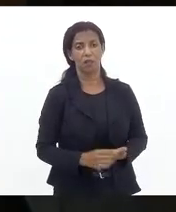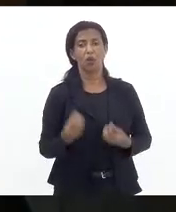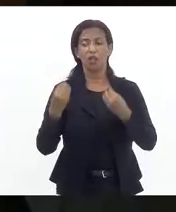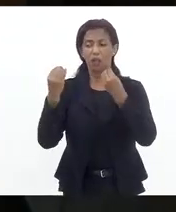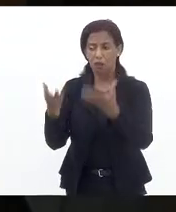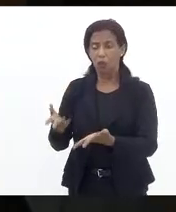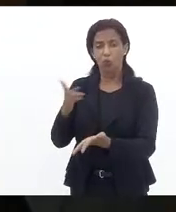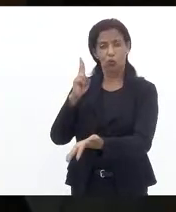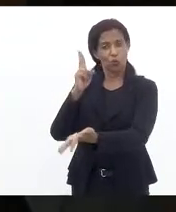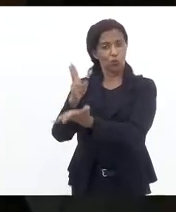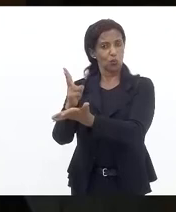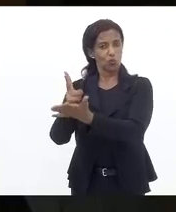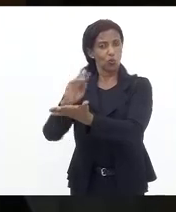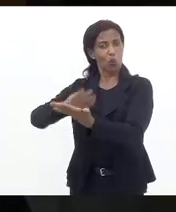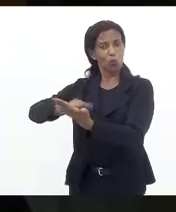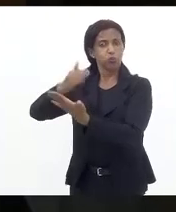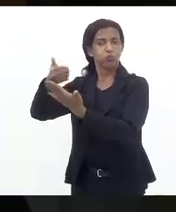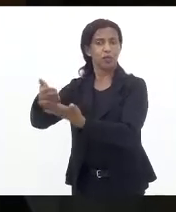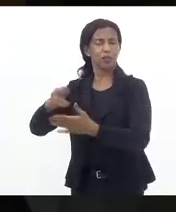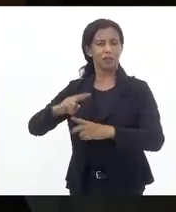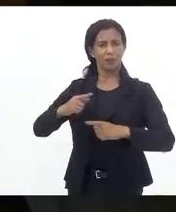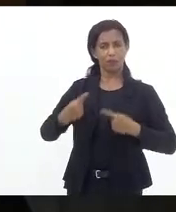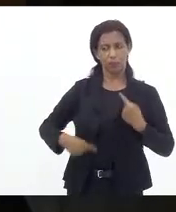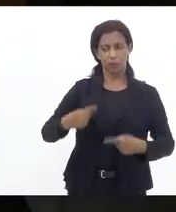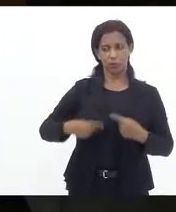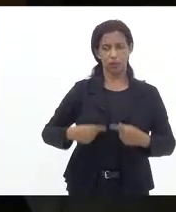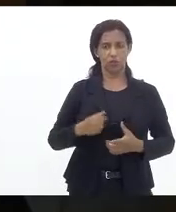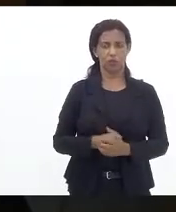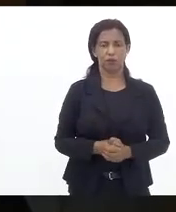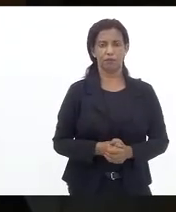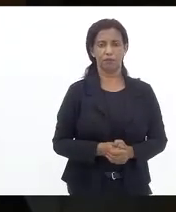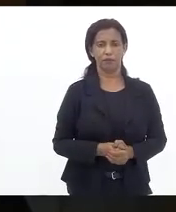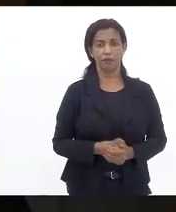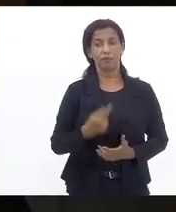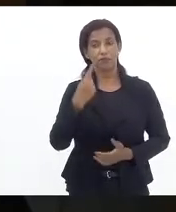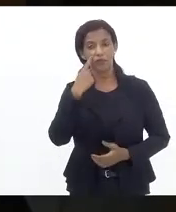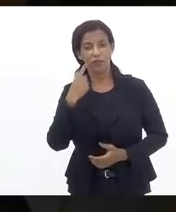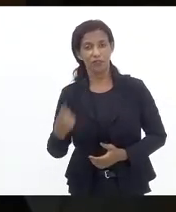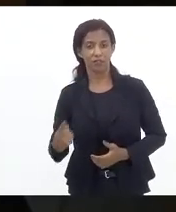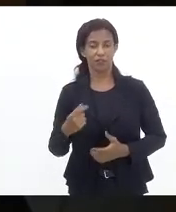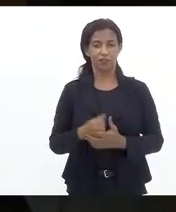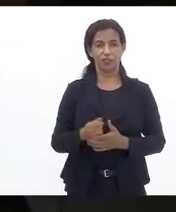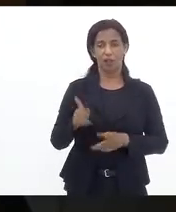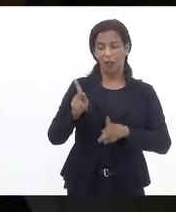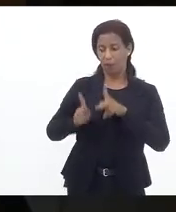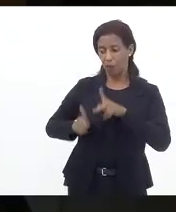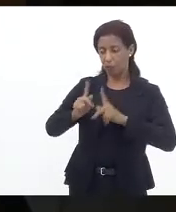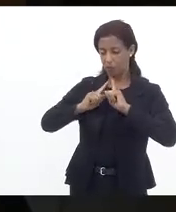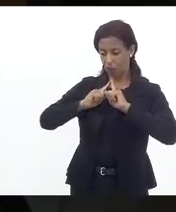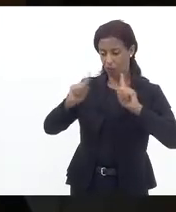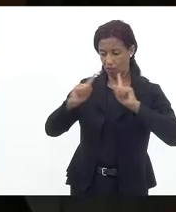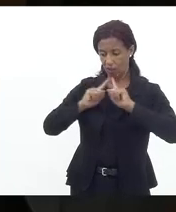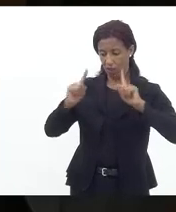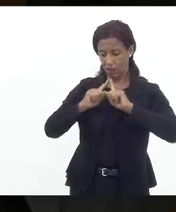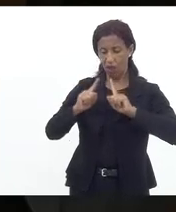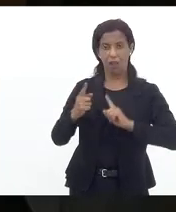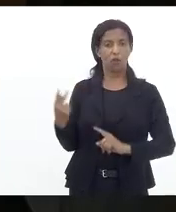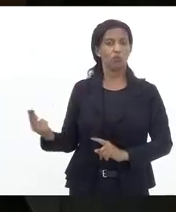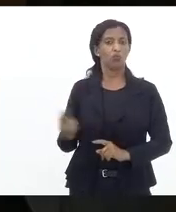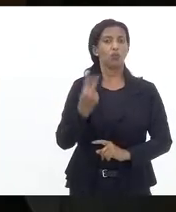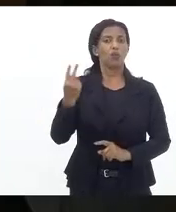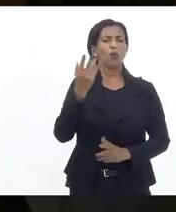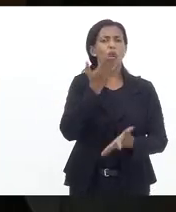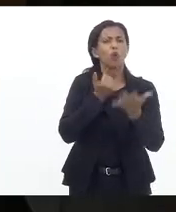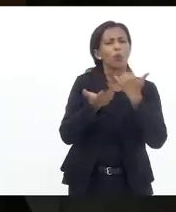continuidade e não altera essa política a gente tem visto a população reclamar do preço dos